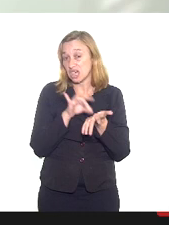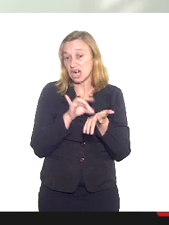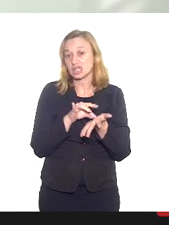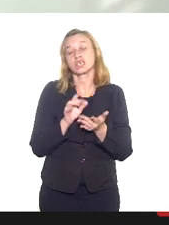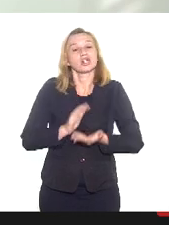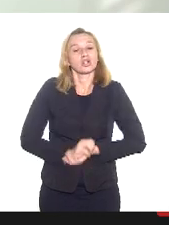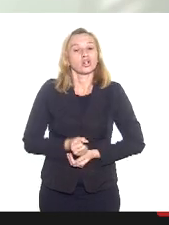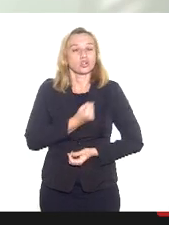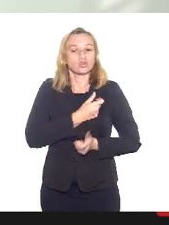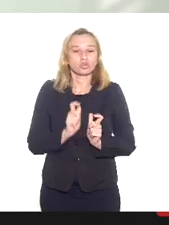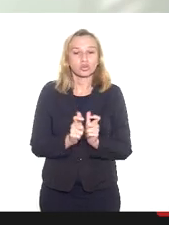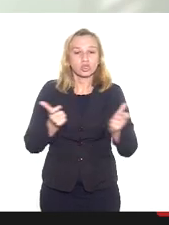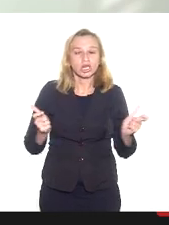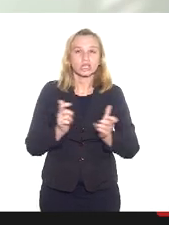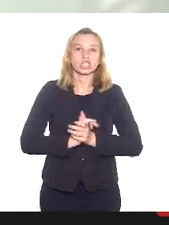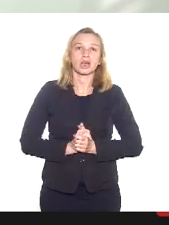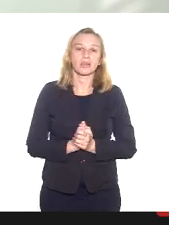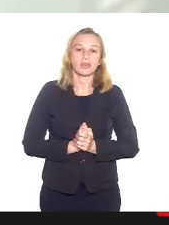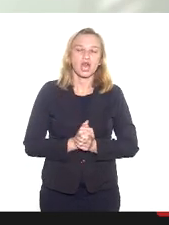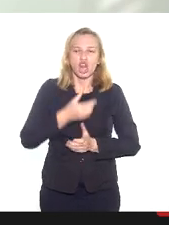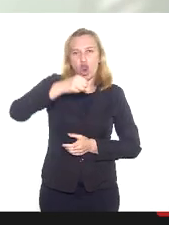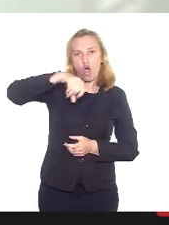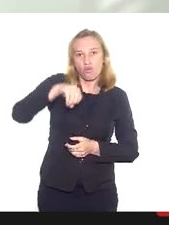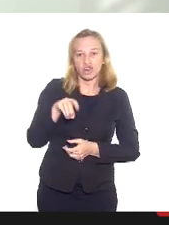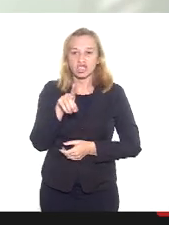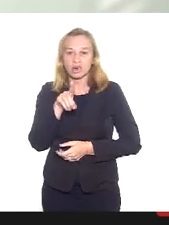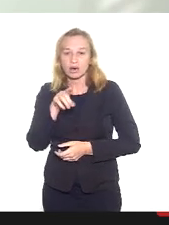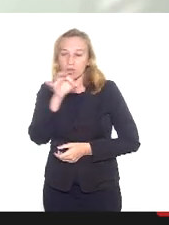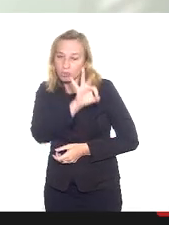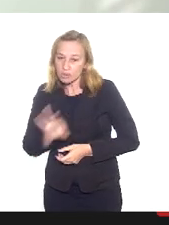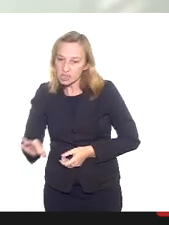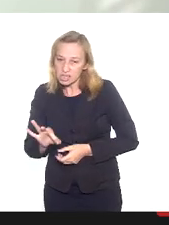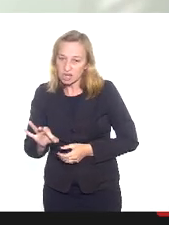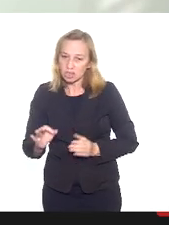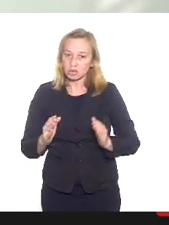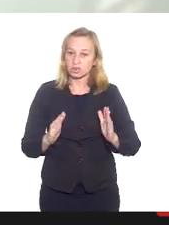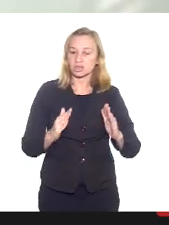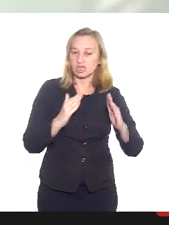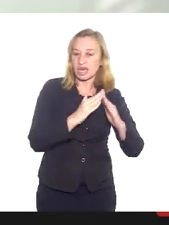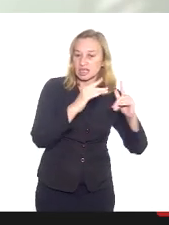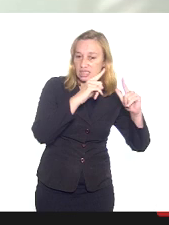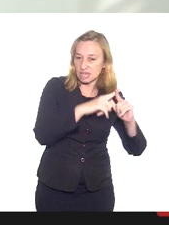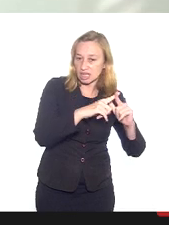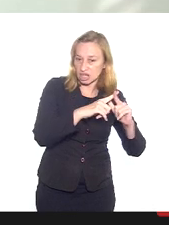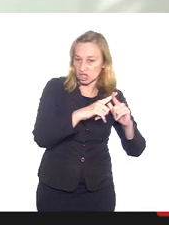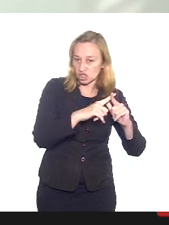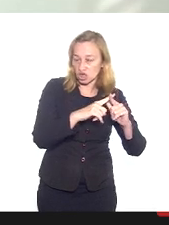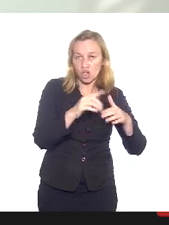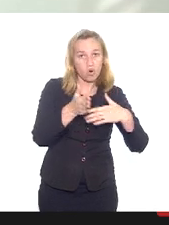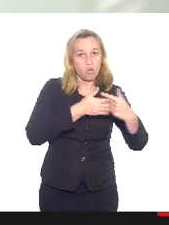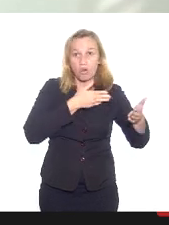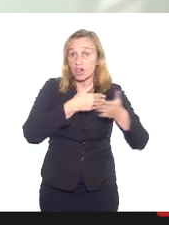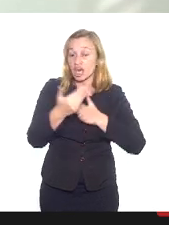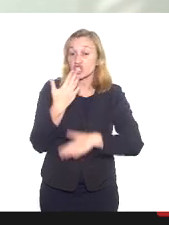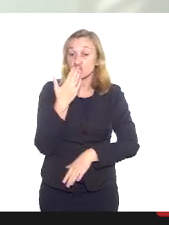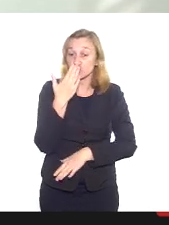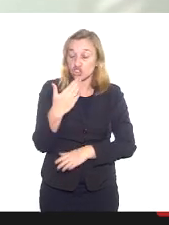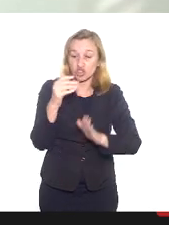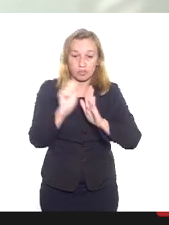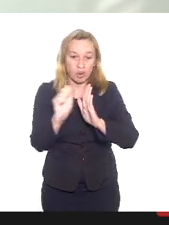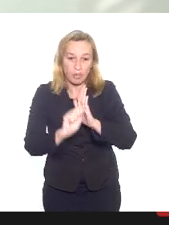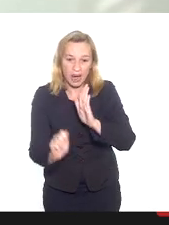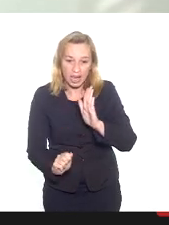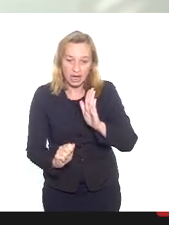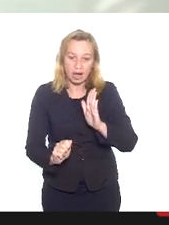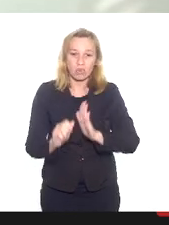dos, por que não dizer, 90% dos tempos religiosos, sejam igrejas, sejam barracões,